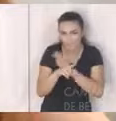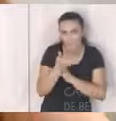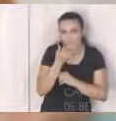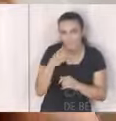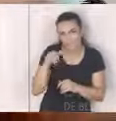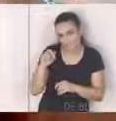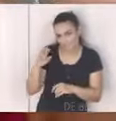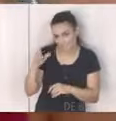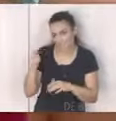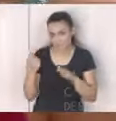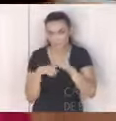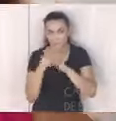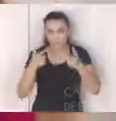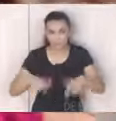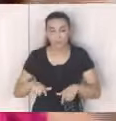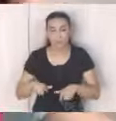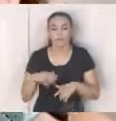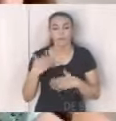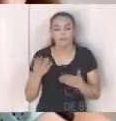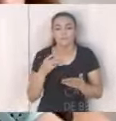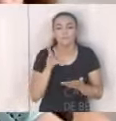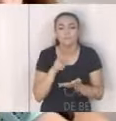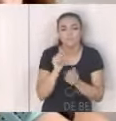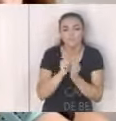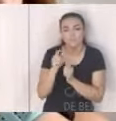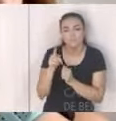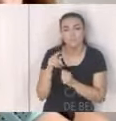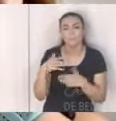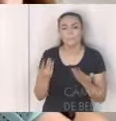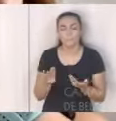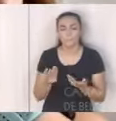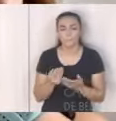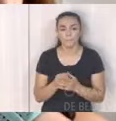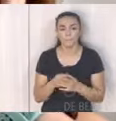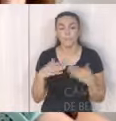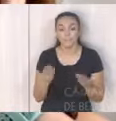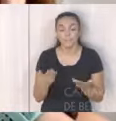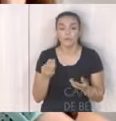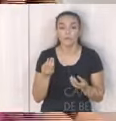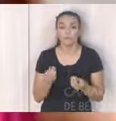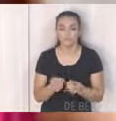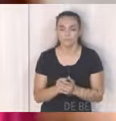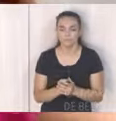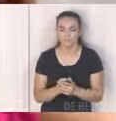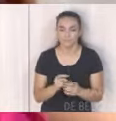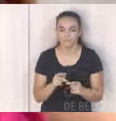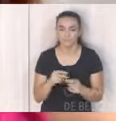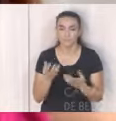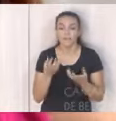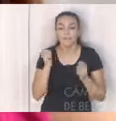o Paulo tava aí achei que ia ficar com ele mas então sobre se o balão possa responder